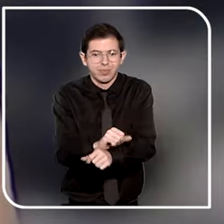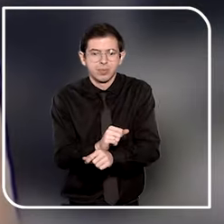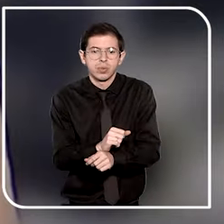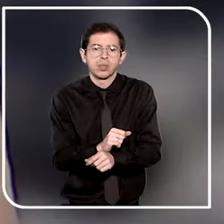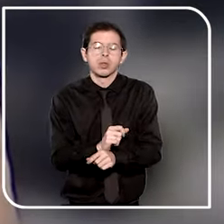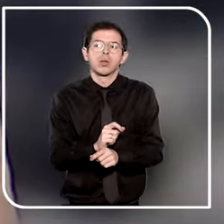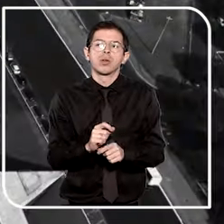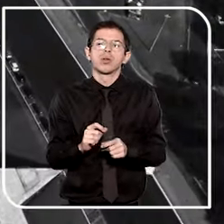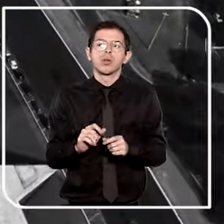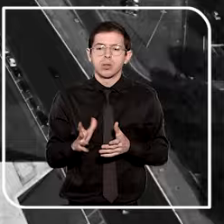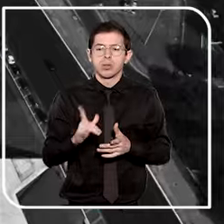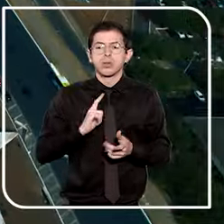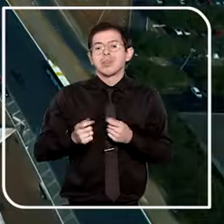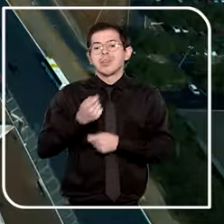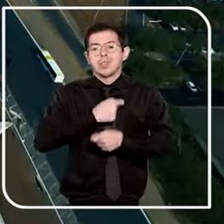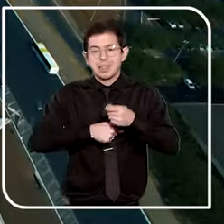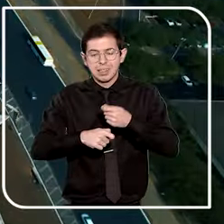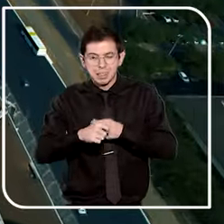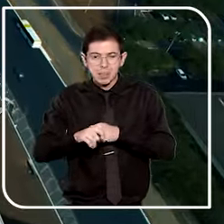sexual.